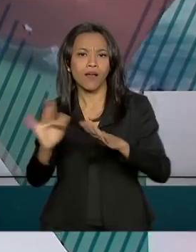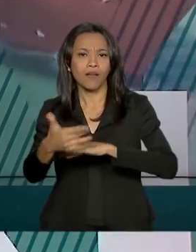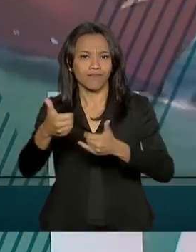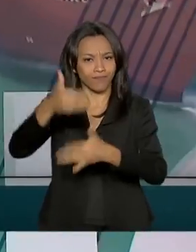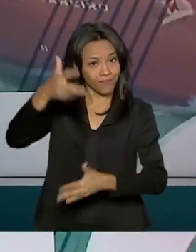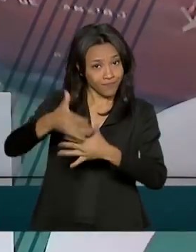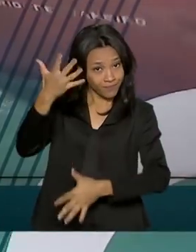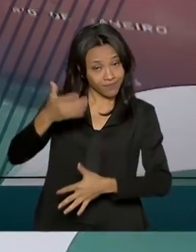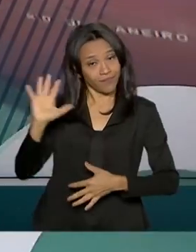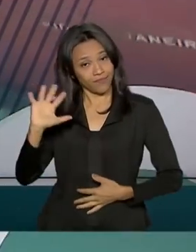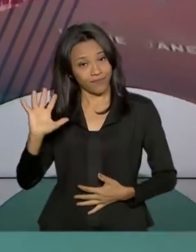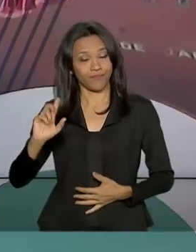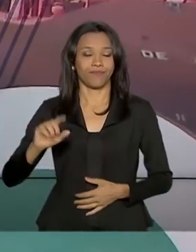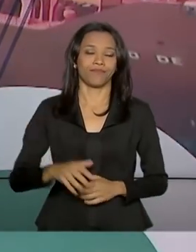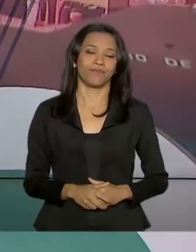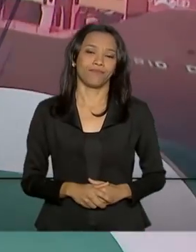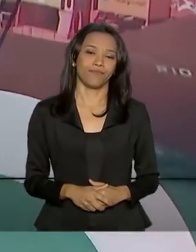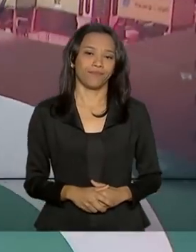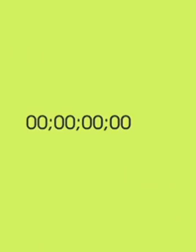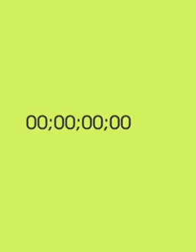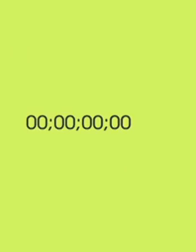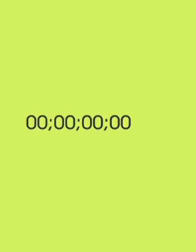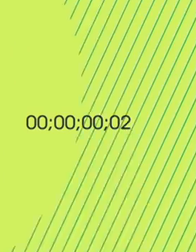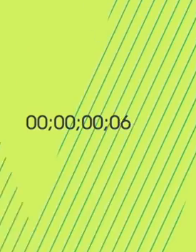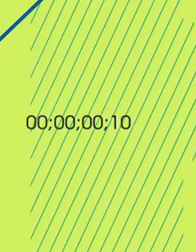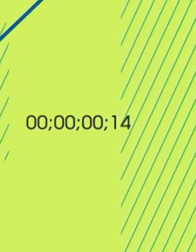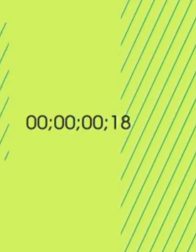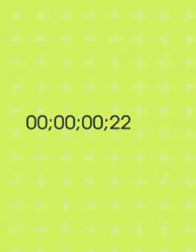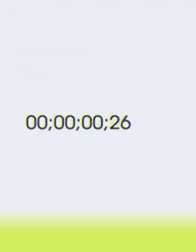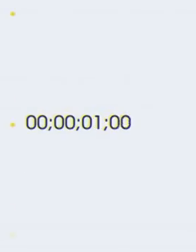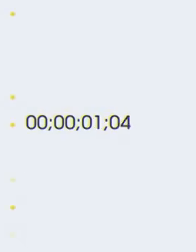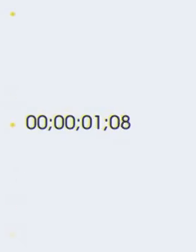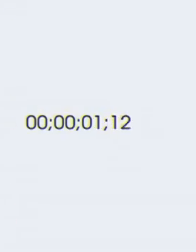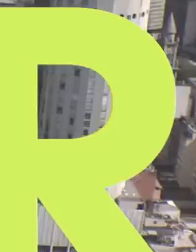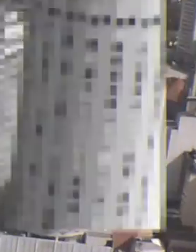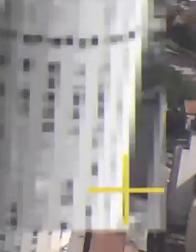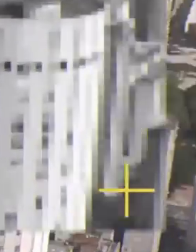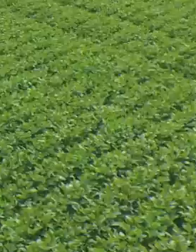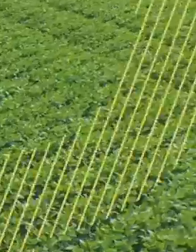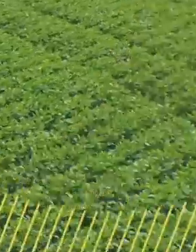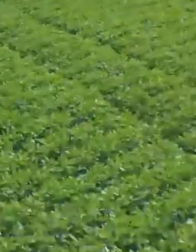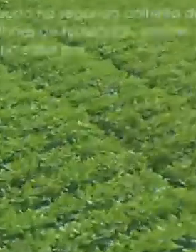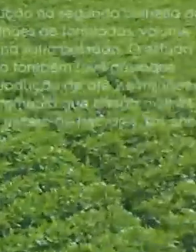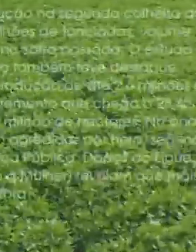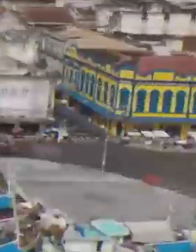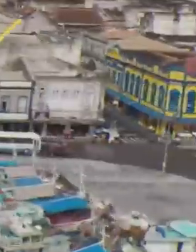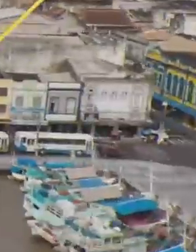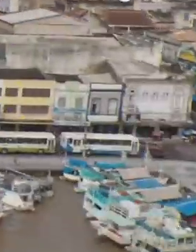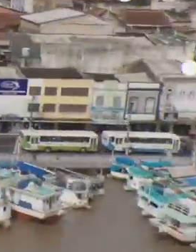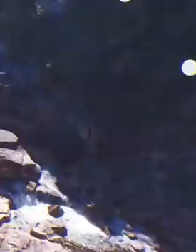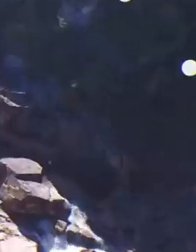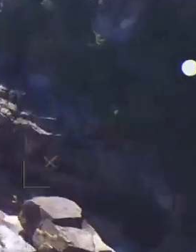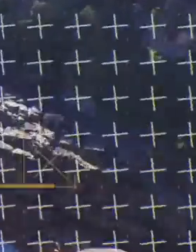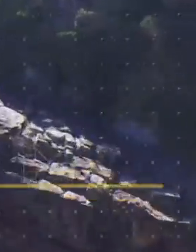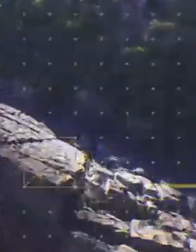sociais. Até a próxima edição. E E aí